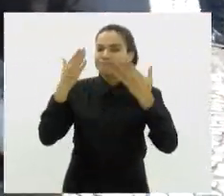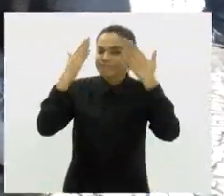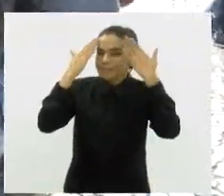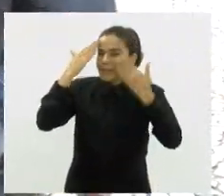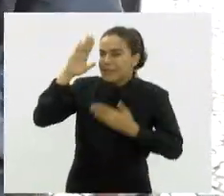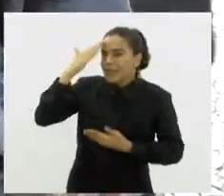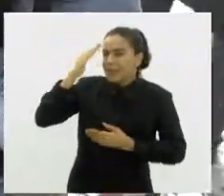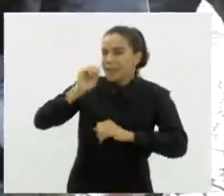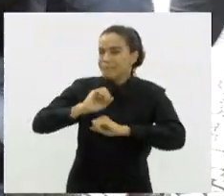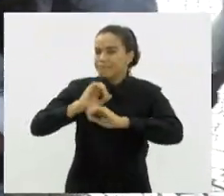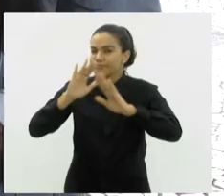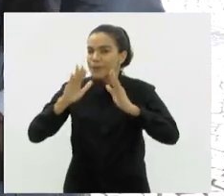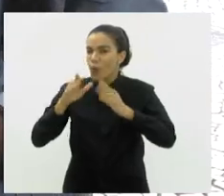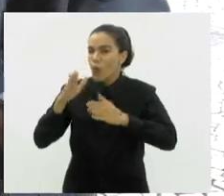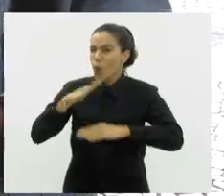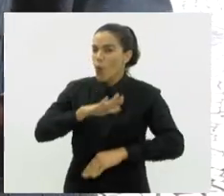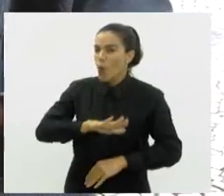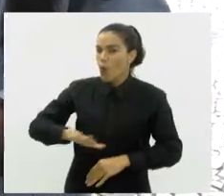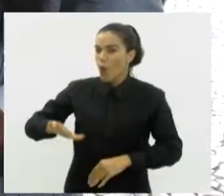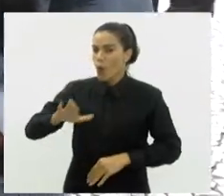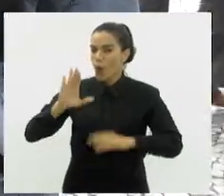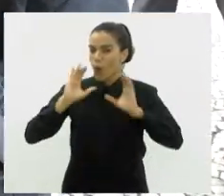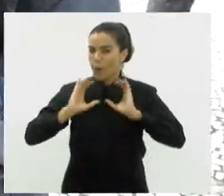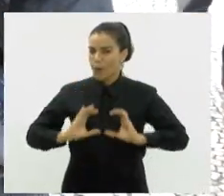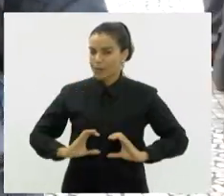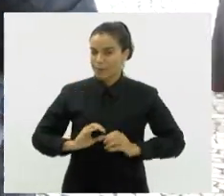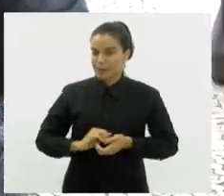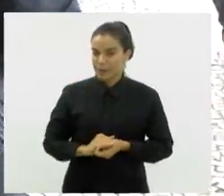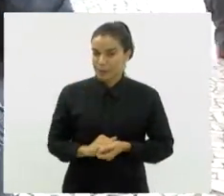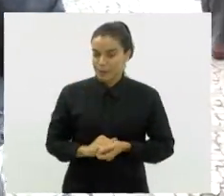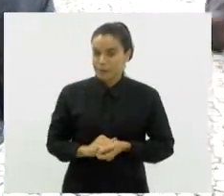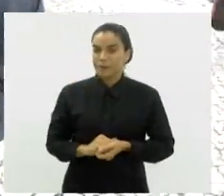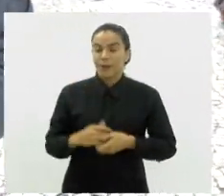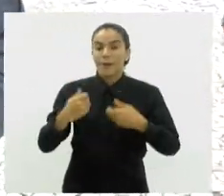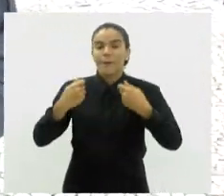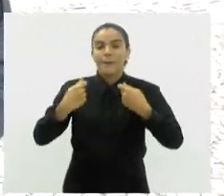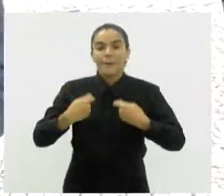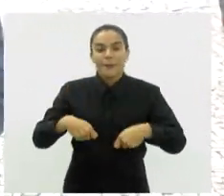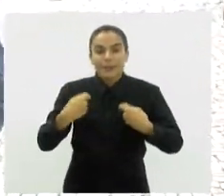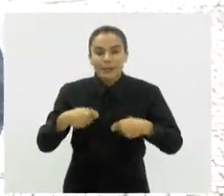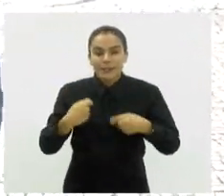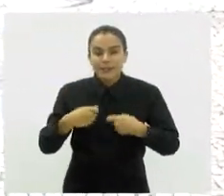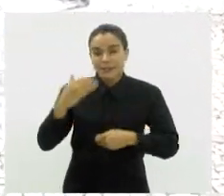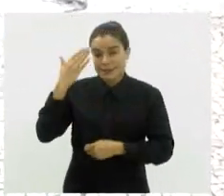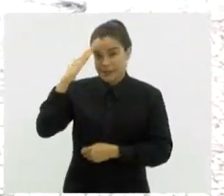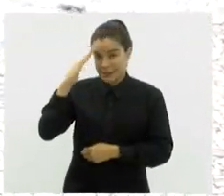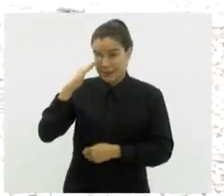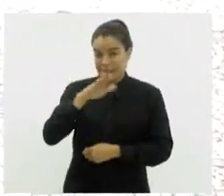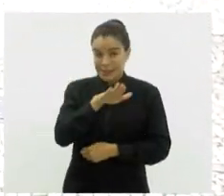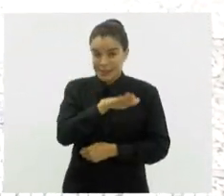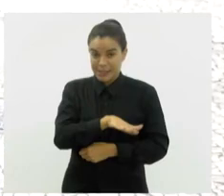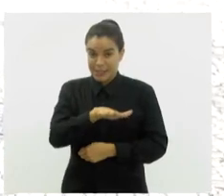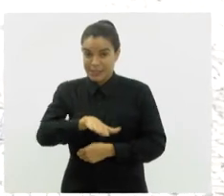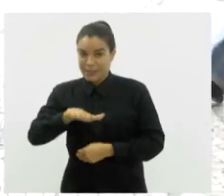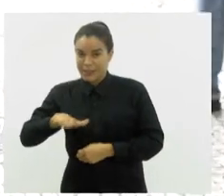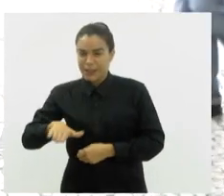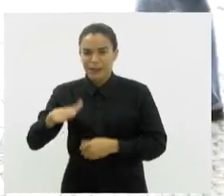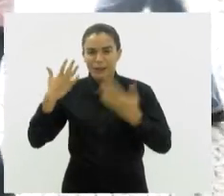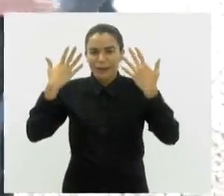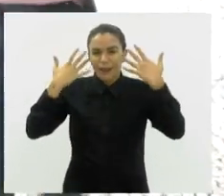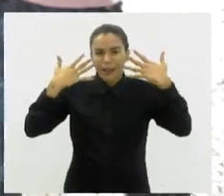consideração também o comportamento de uma criança? Bom dia. A gente precisa entender que a criança, ela é